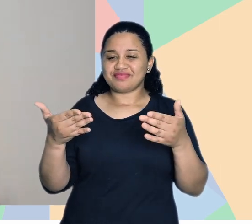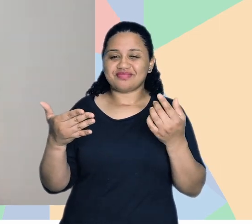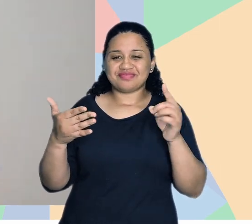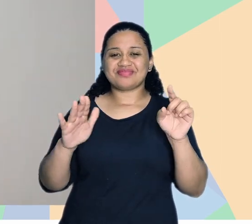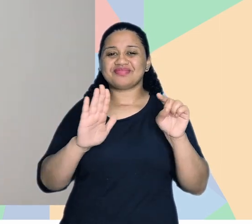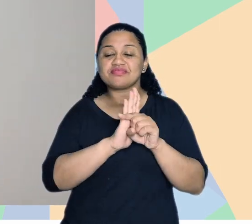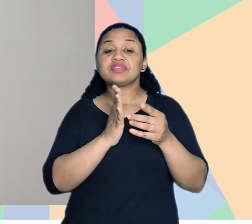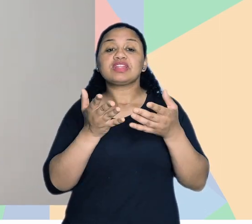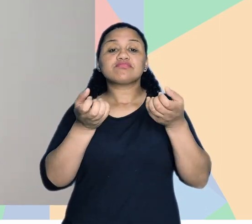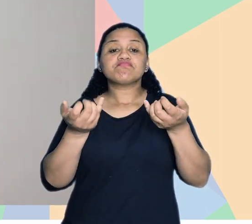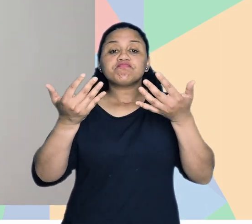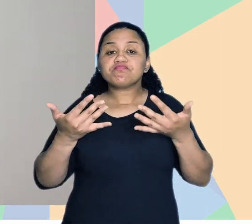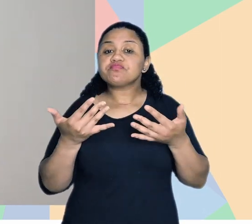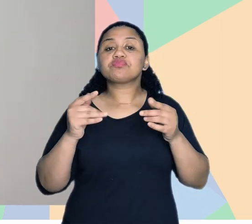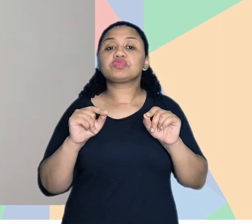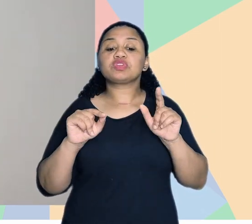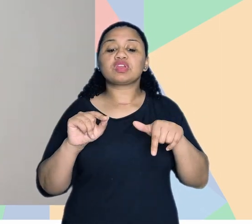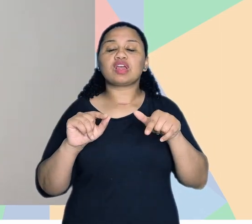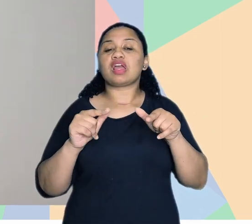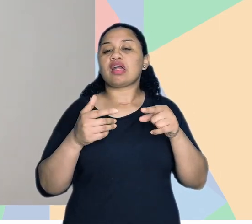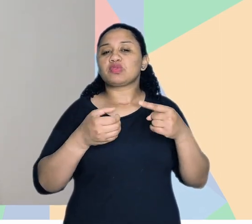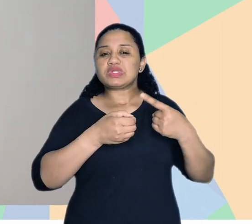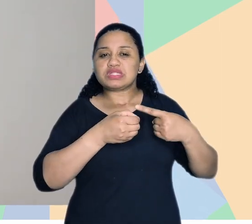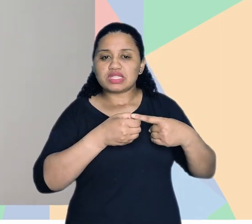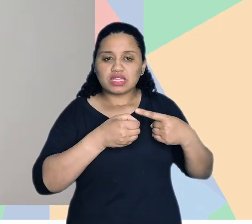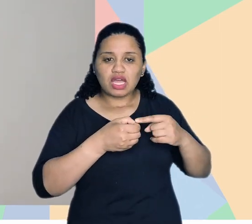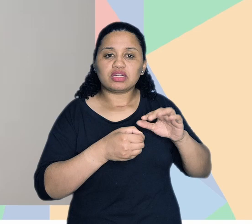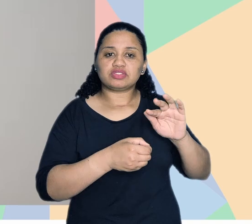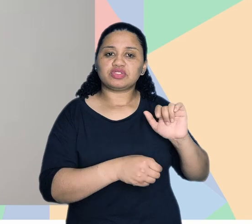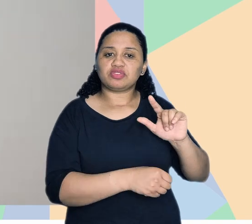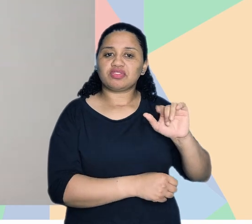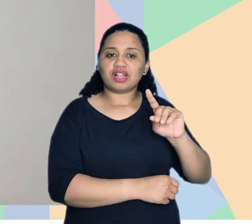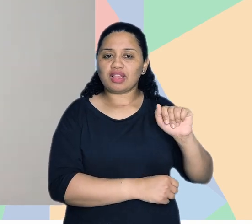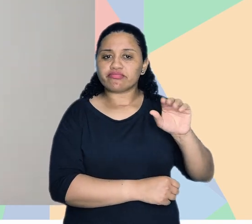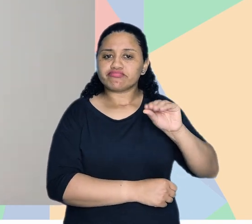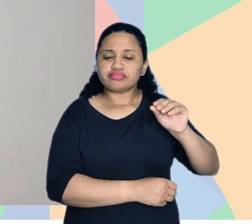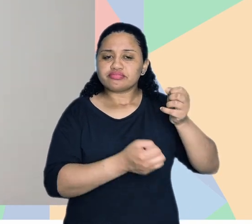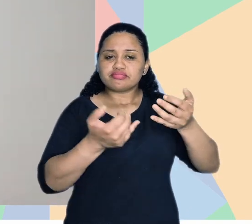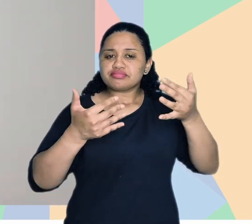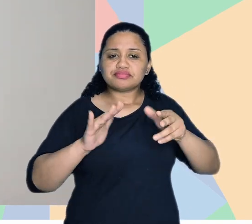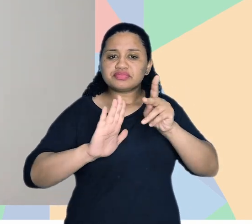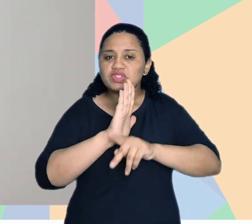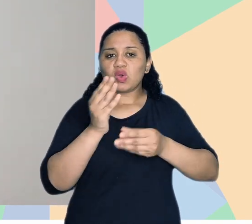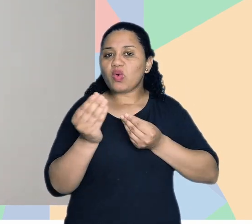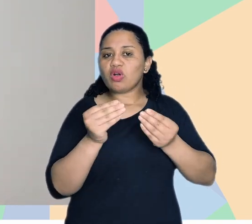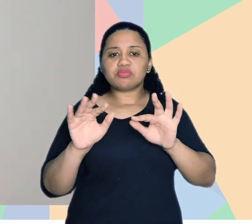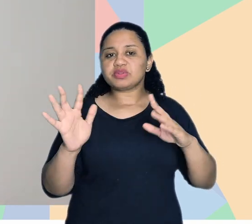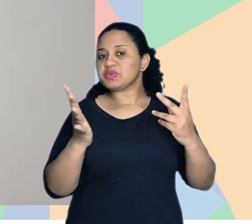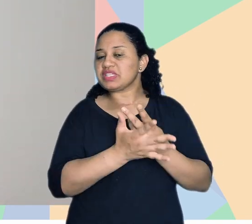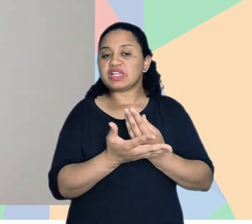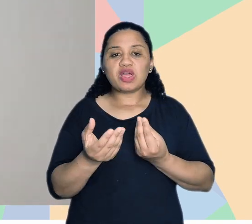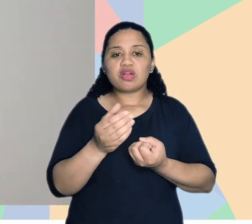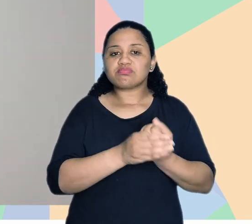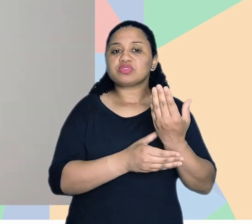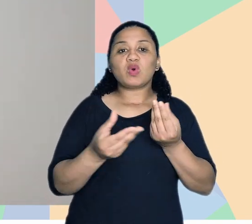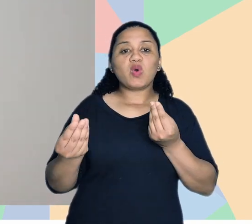para finalizar, então, agora sim, eu queria que você contasse um pouquinho para a gente sobre a Cidade Falada, explicasse um pouquinho sobre esse projeto, como é ele